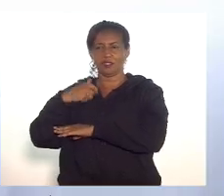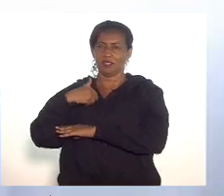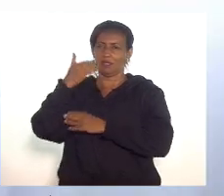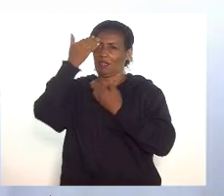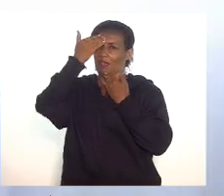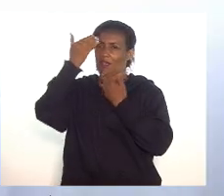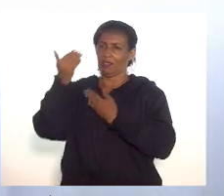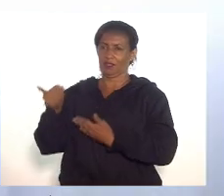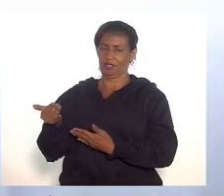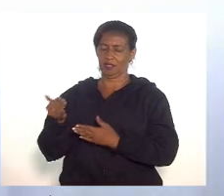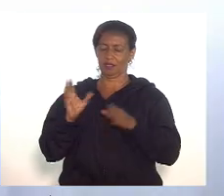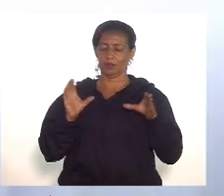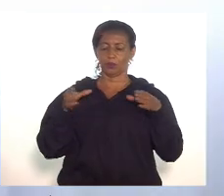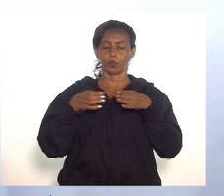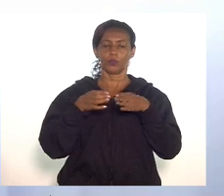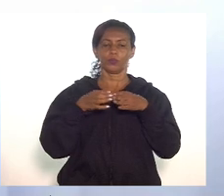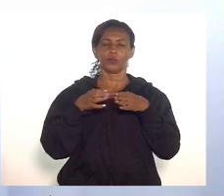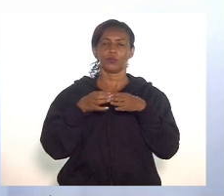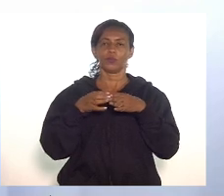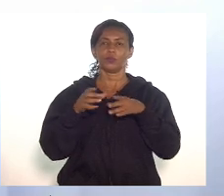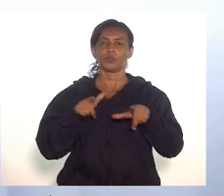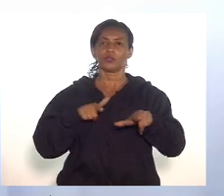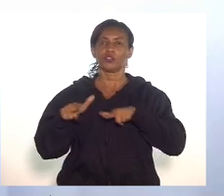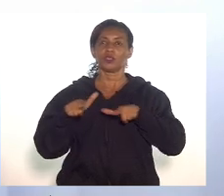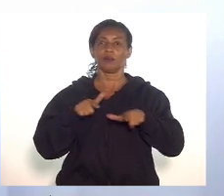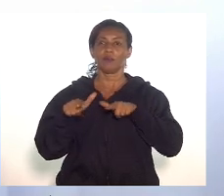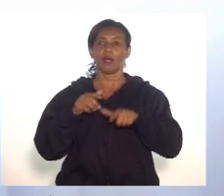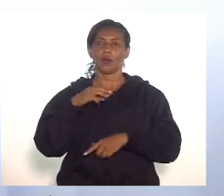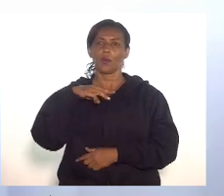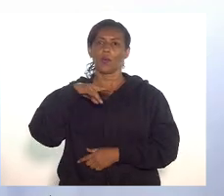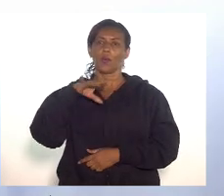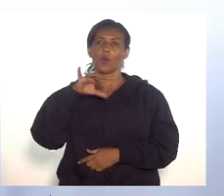Comissão de Trabalho, deputada Mônica Francisco.